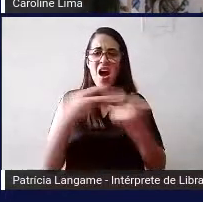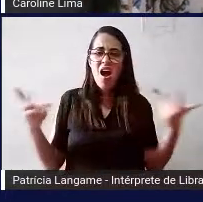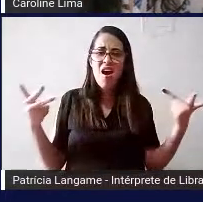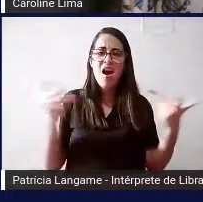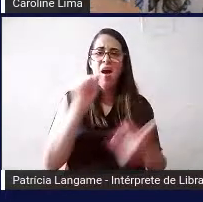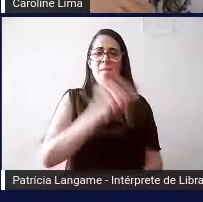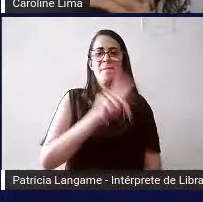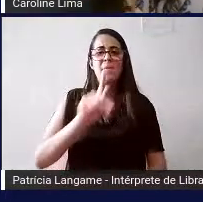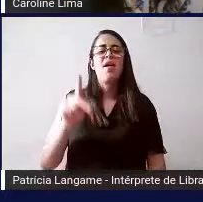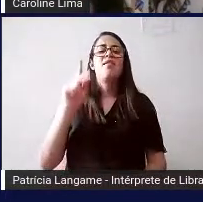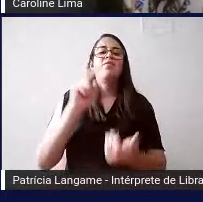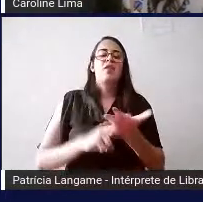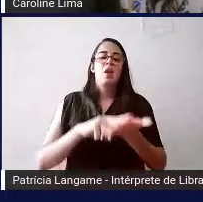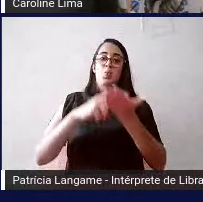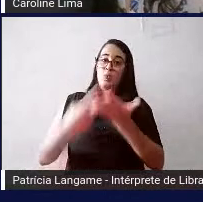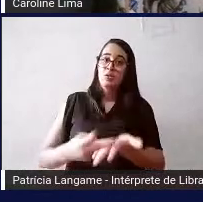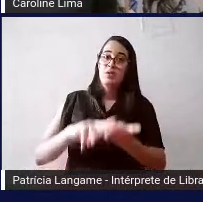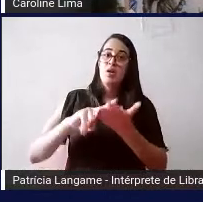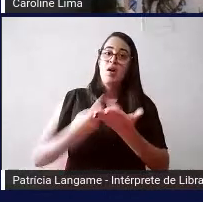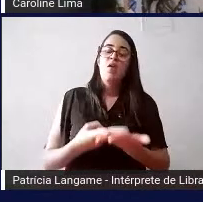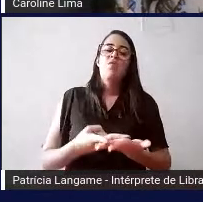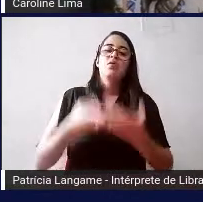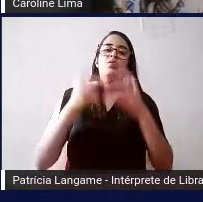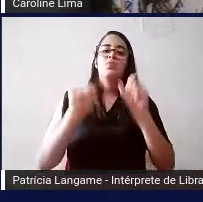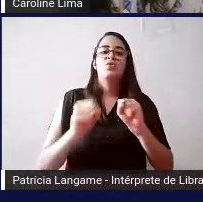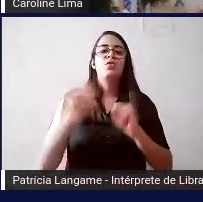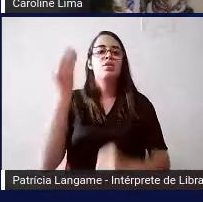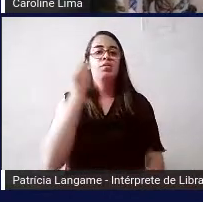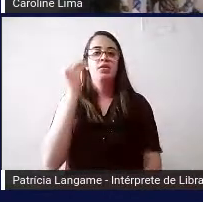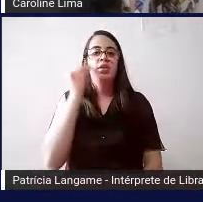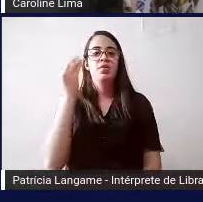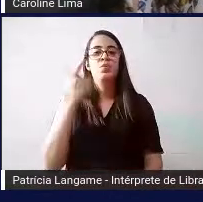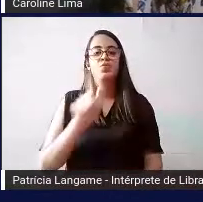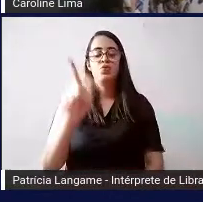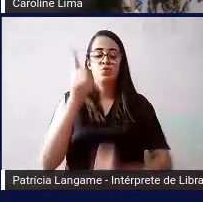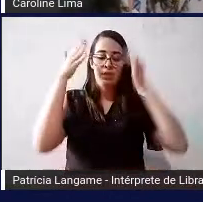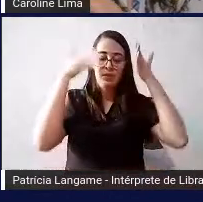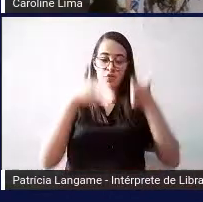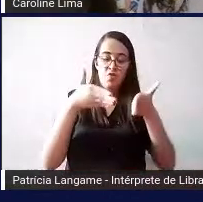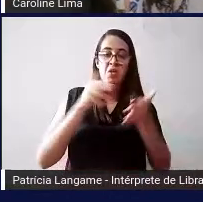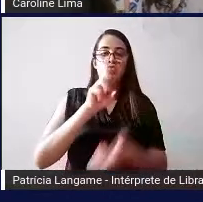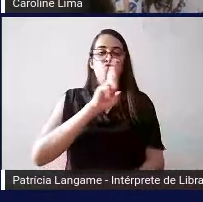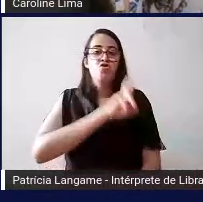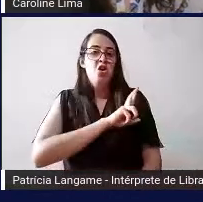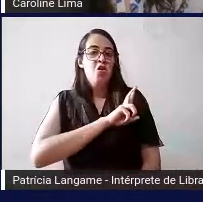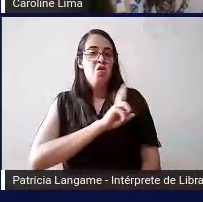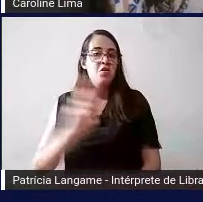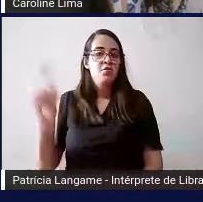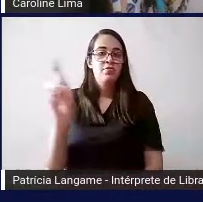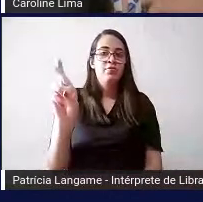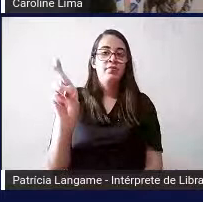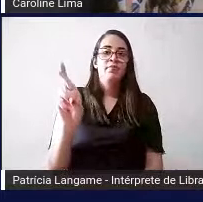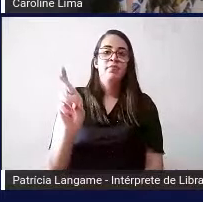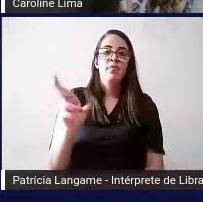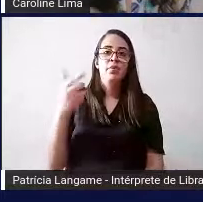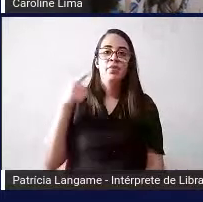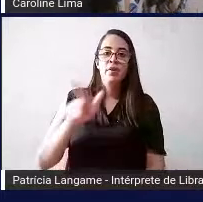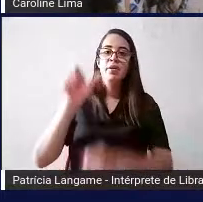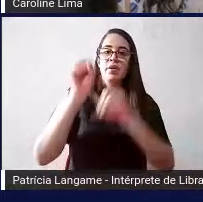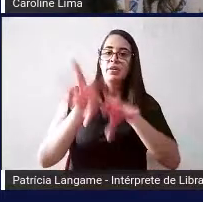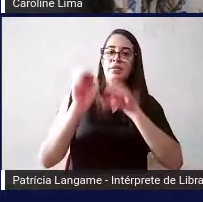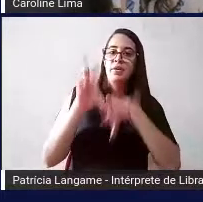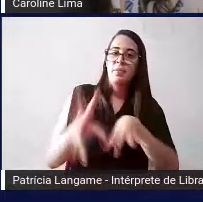também então vocês podem testar os outros alguns são específicos religiosos alguns são específicos educacionais para